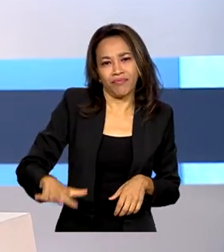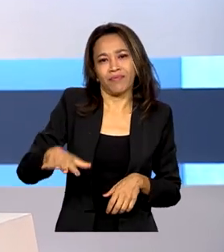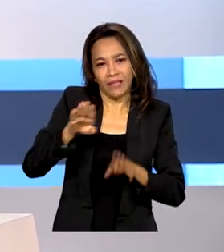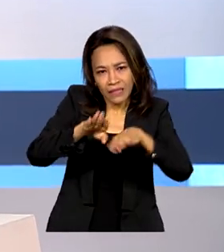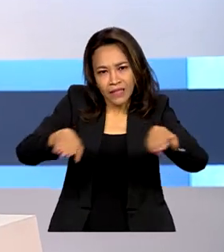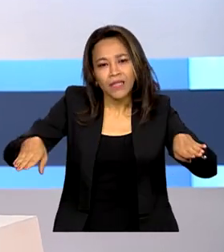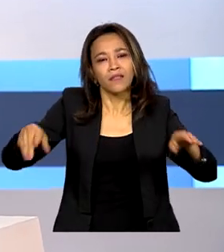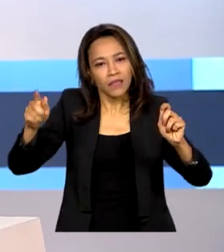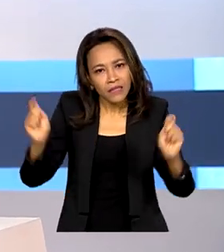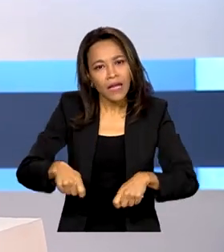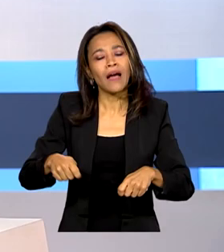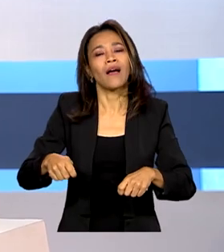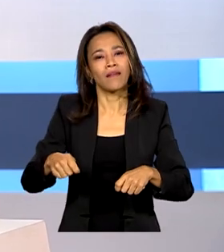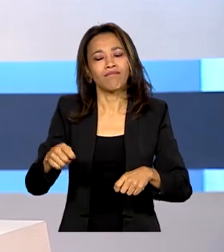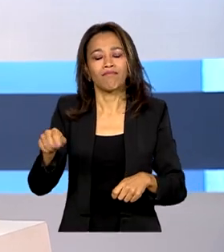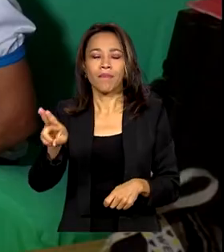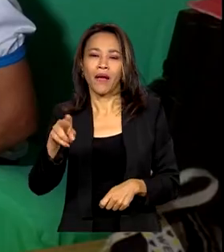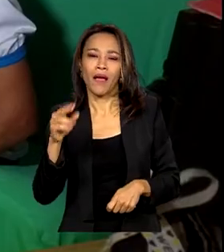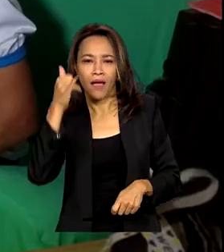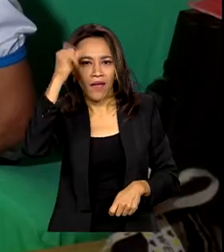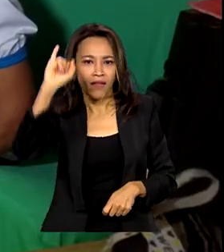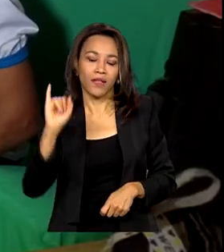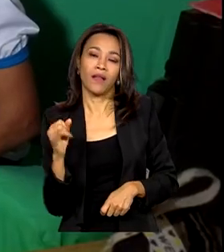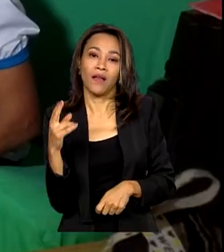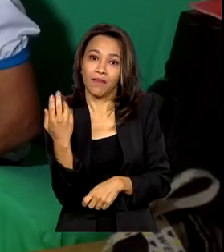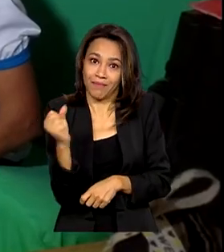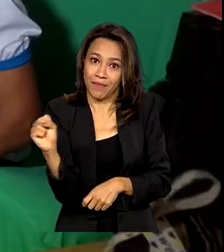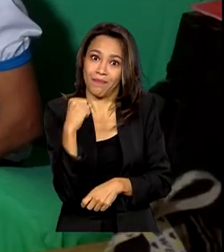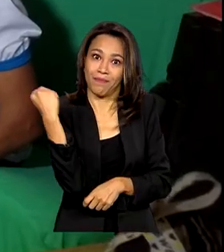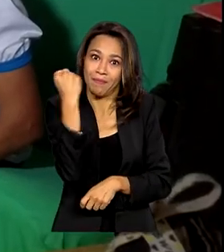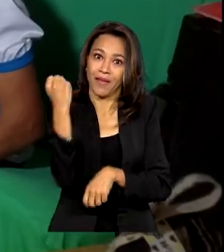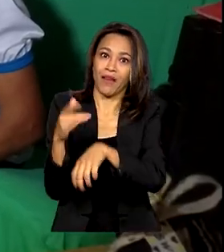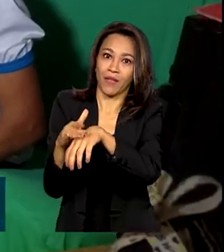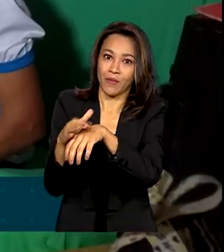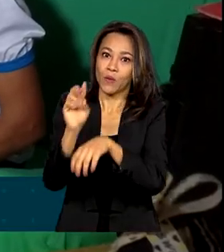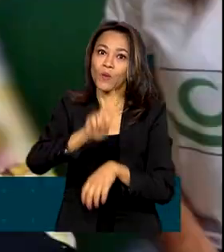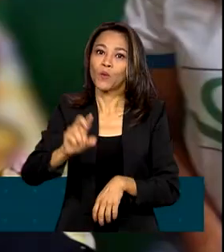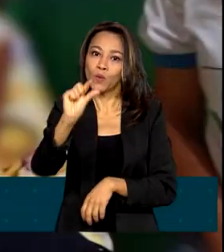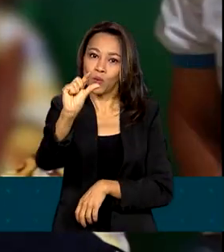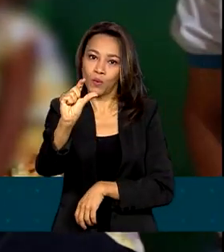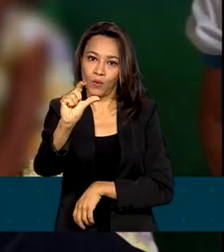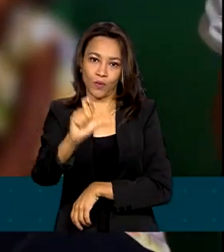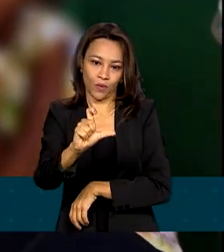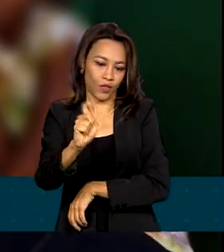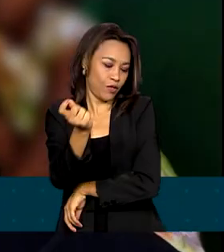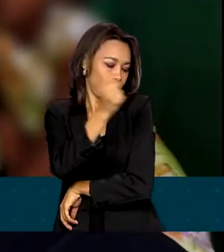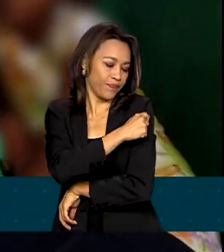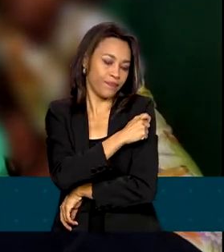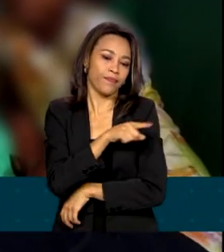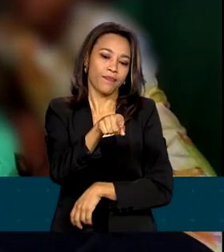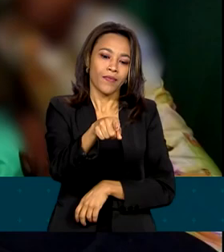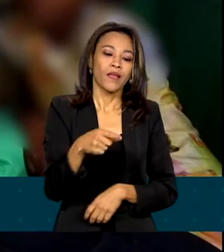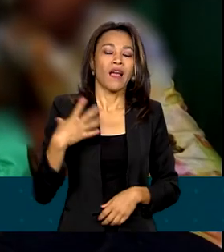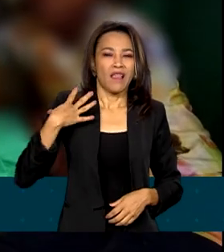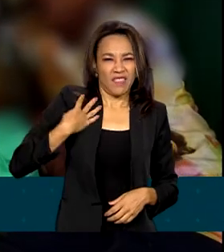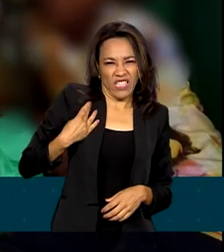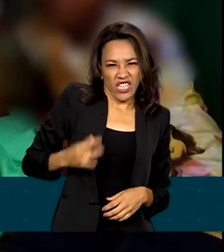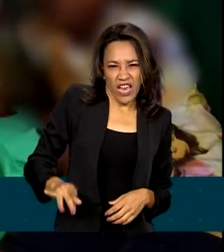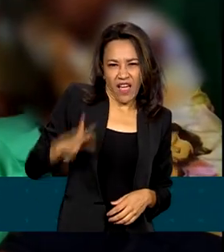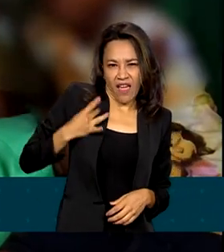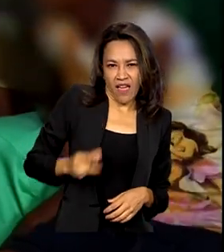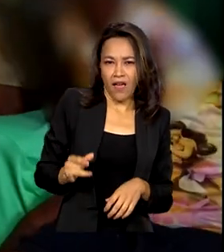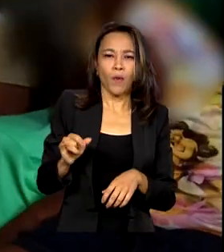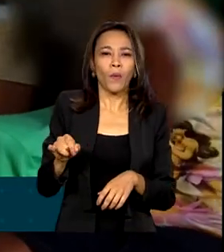evitar formas graves da doença. O rotavírus é um dos principais causadores de diarreia grave em